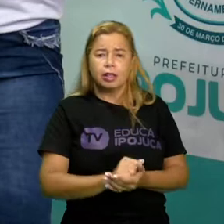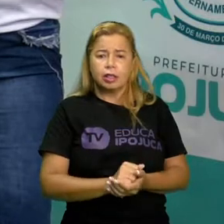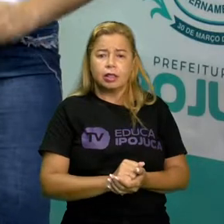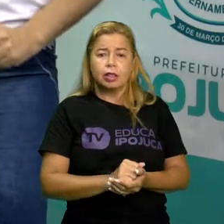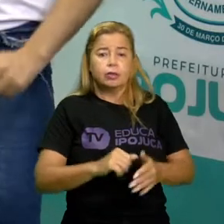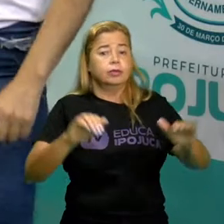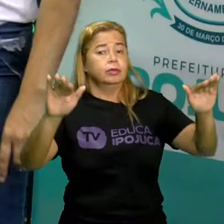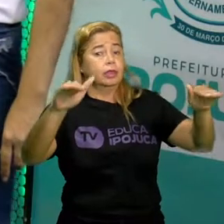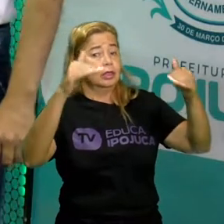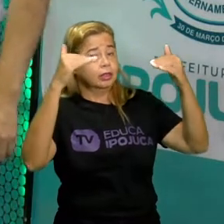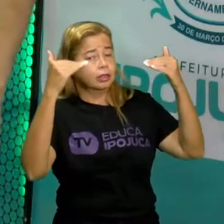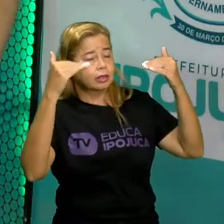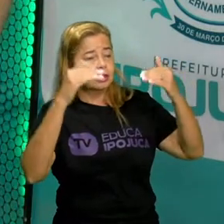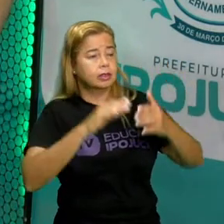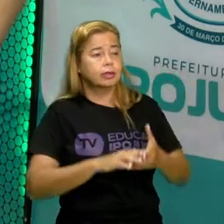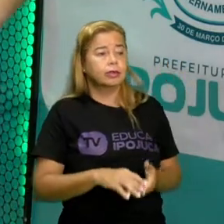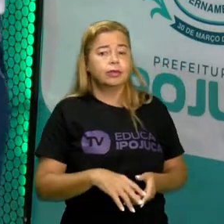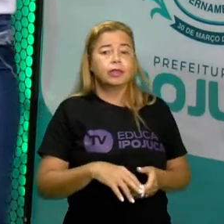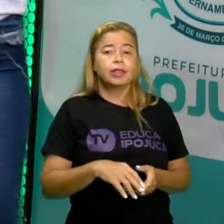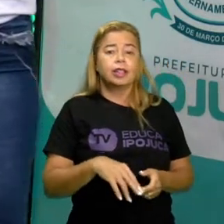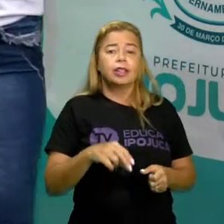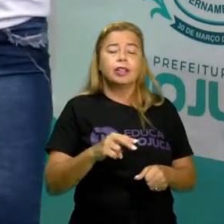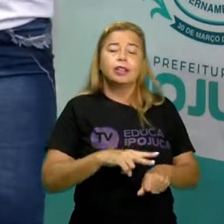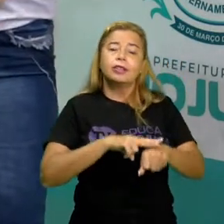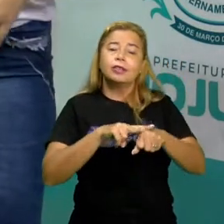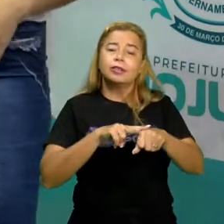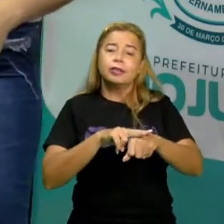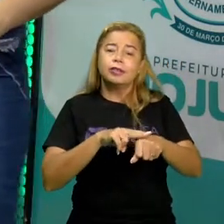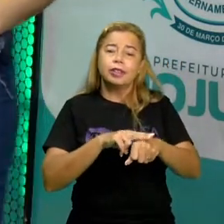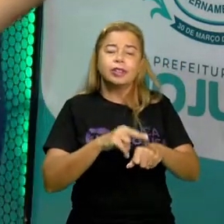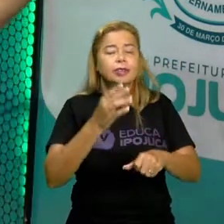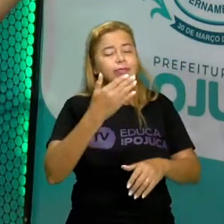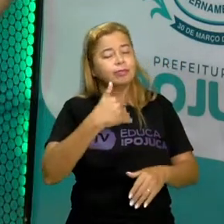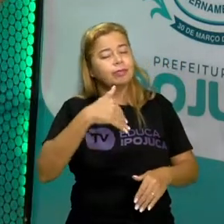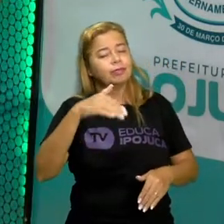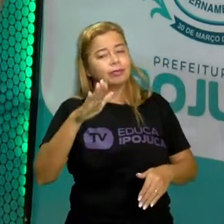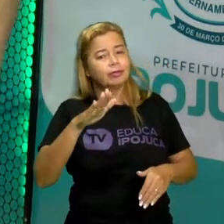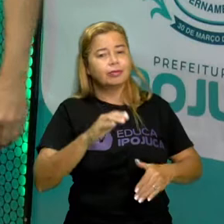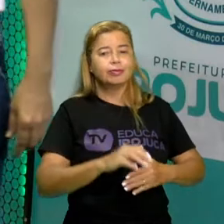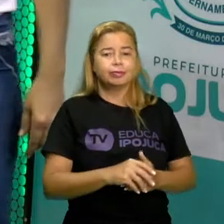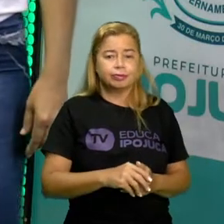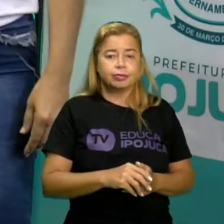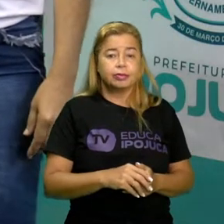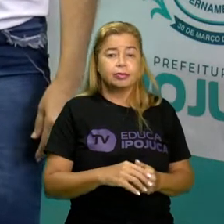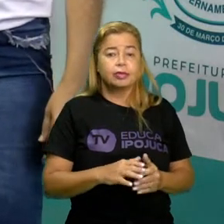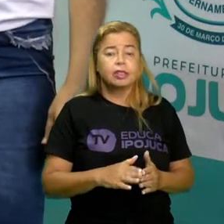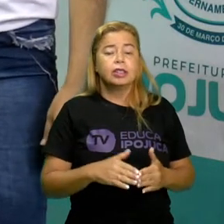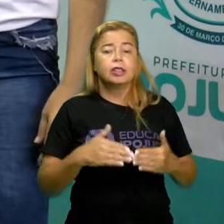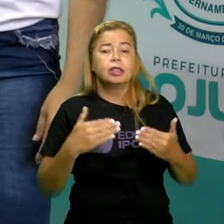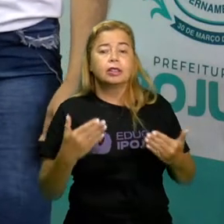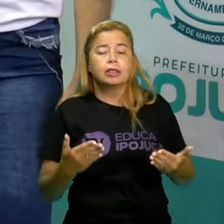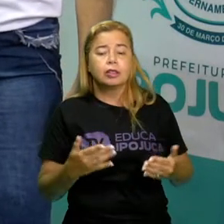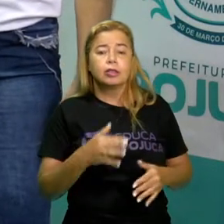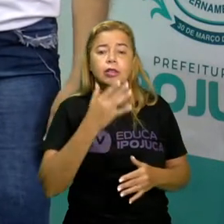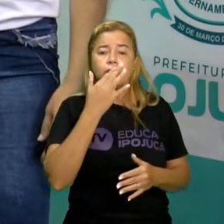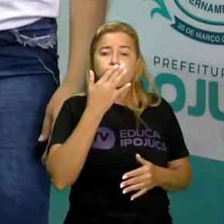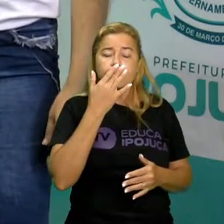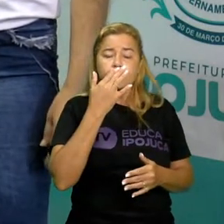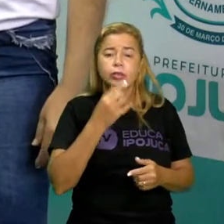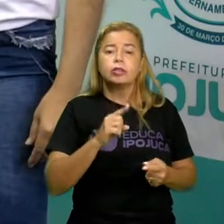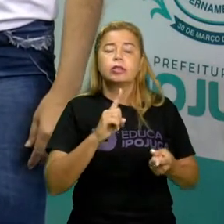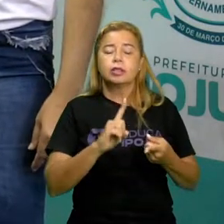atenção. E o verde, siga. Então, as cores também nos transmitem